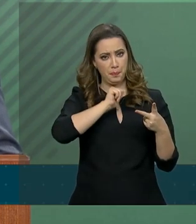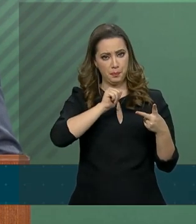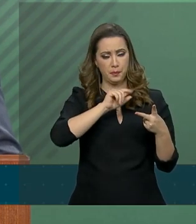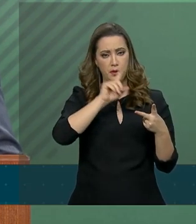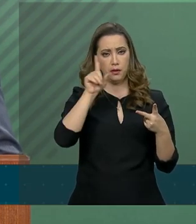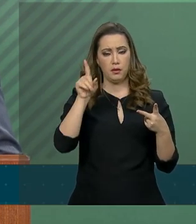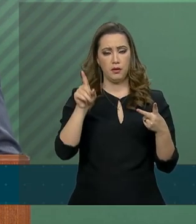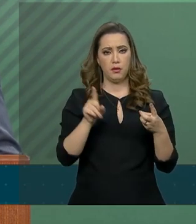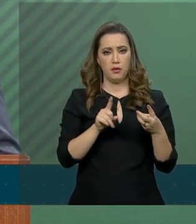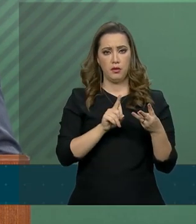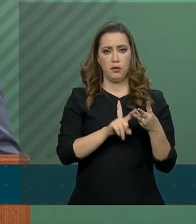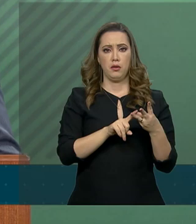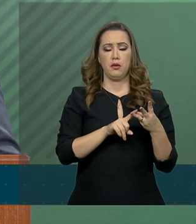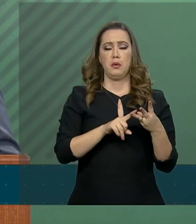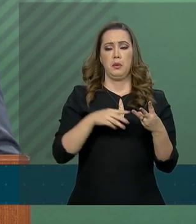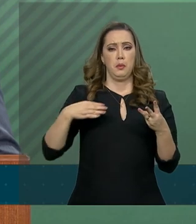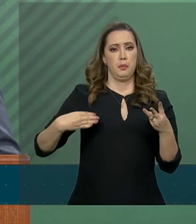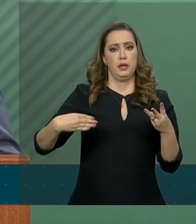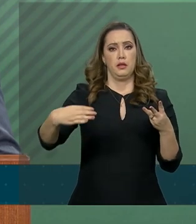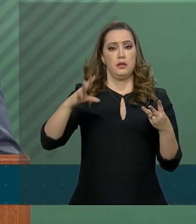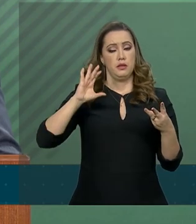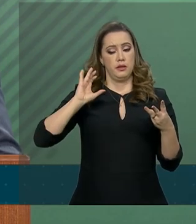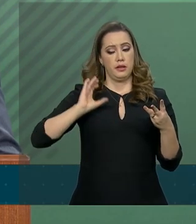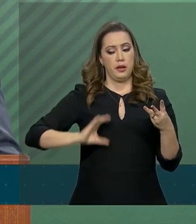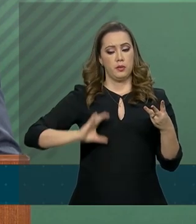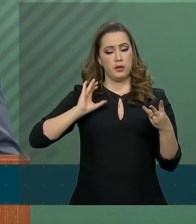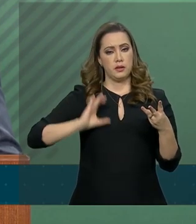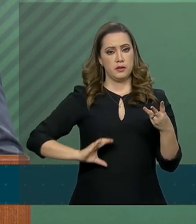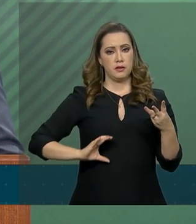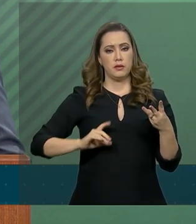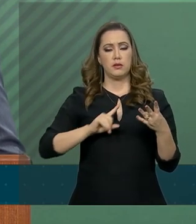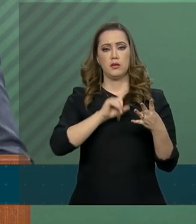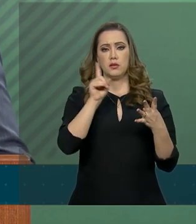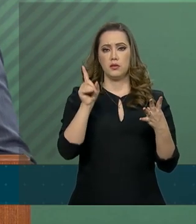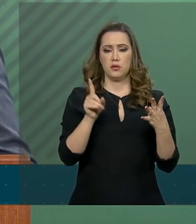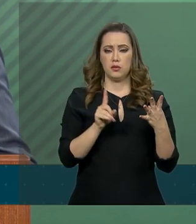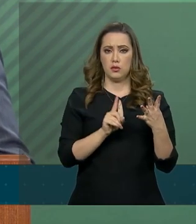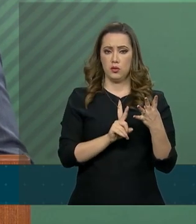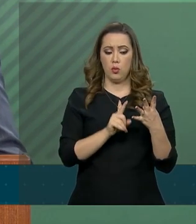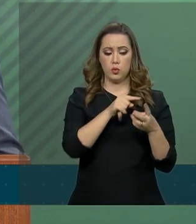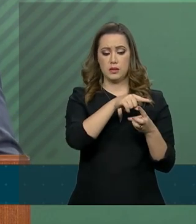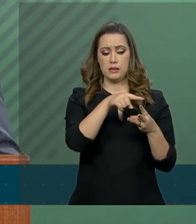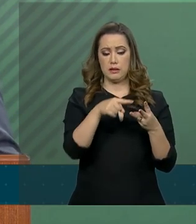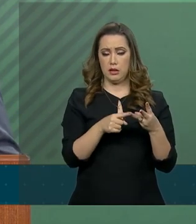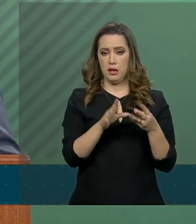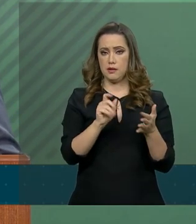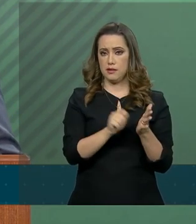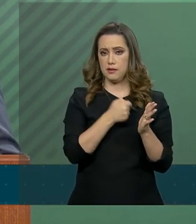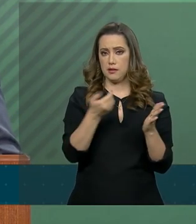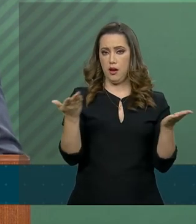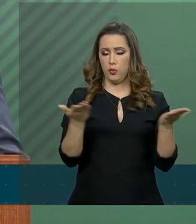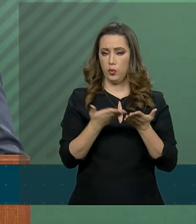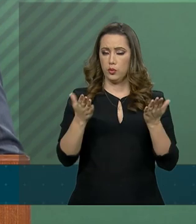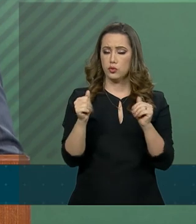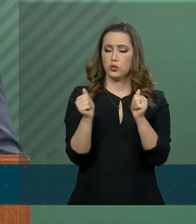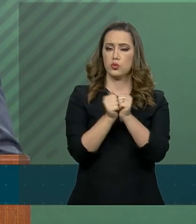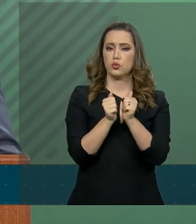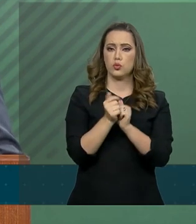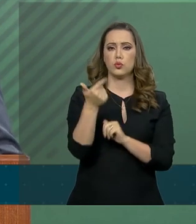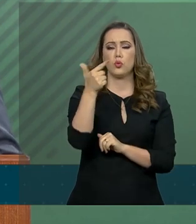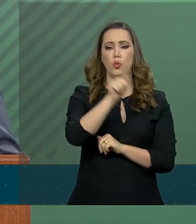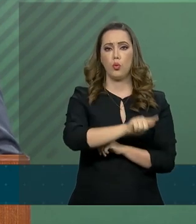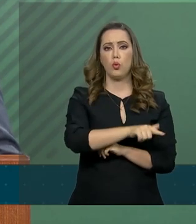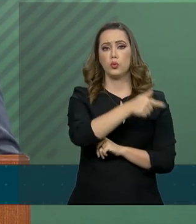humanos, da cidadania e das relações exteriores, que assinaram, no dia de hoje, juntamente com